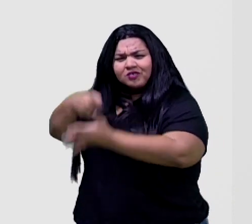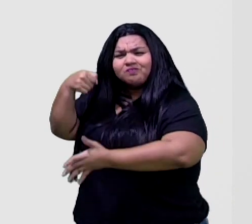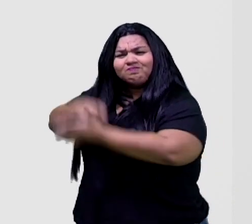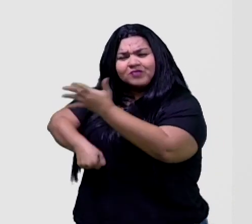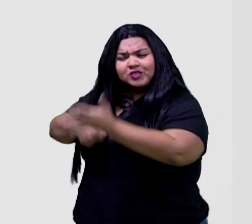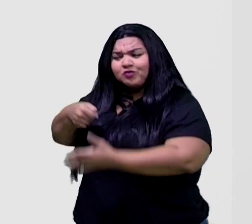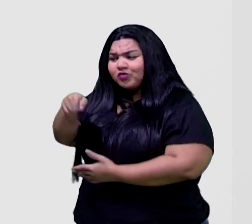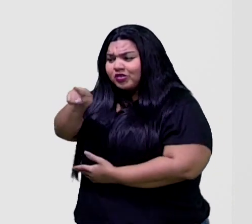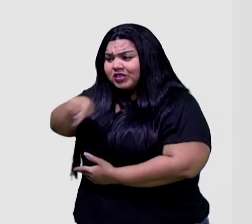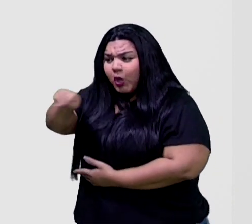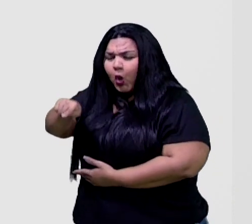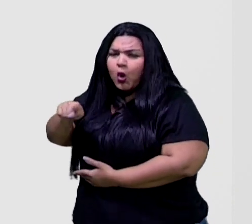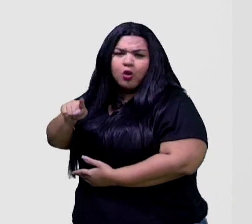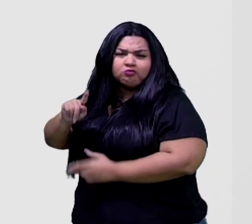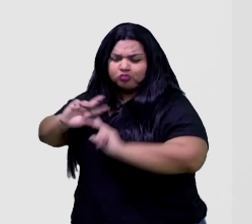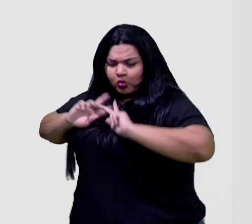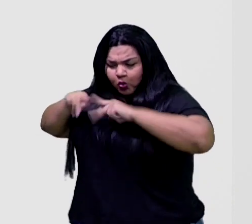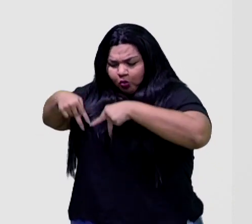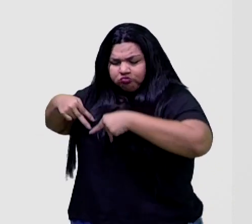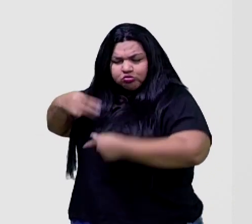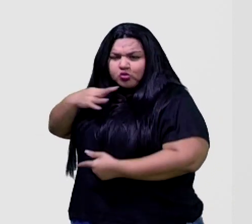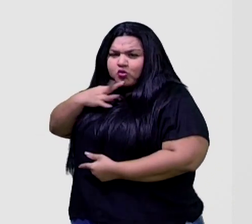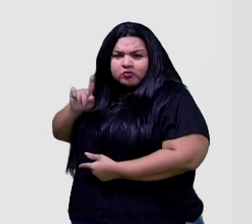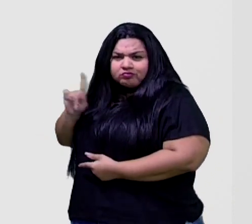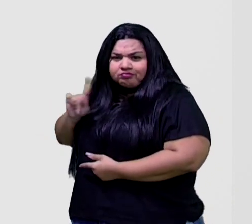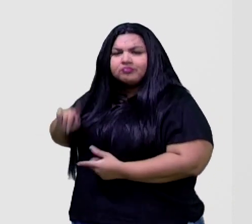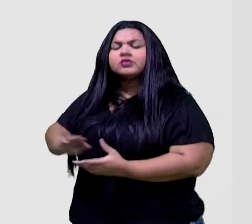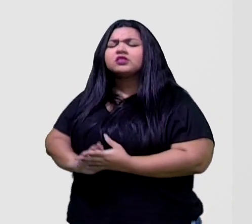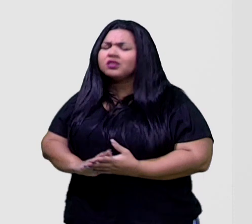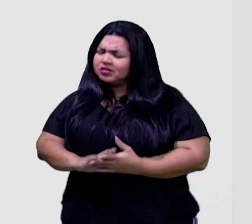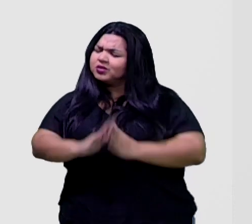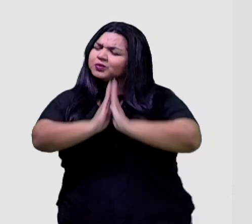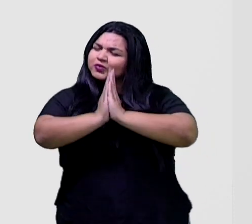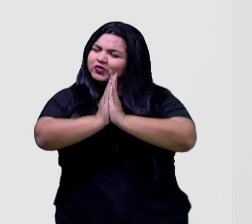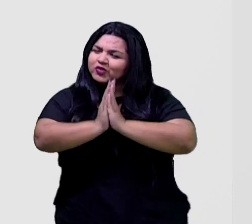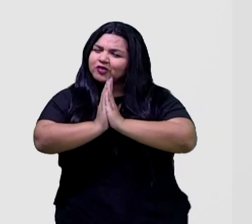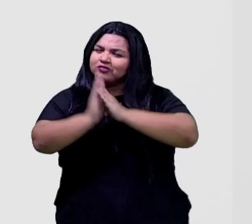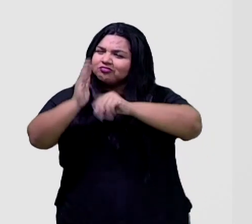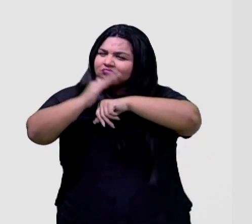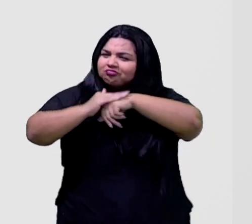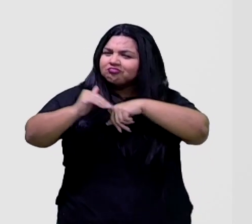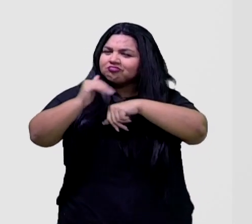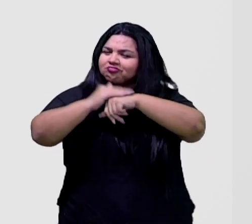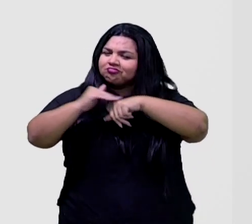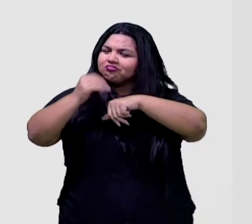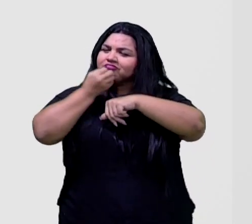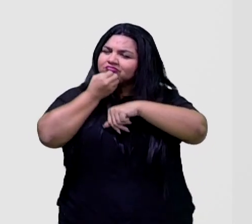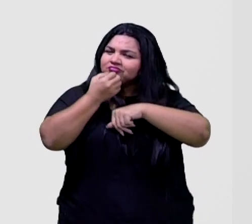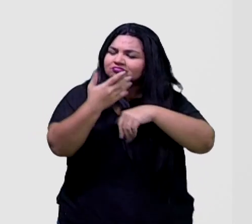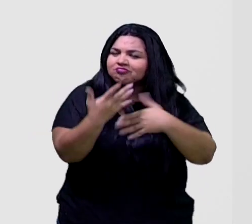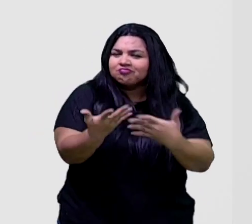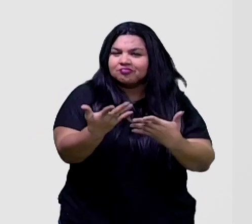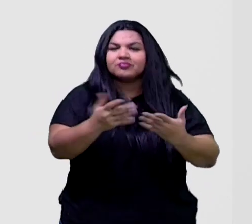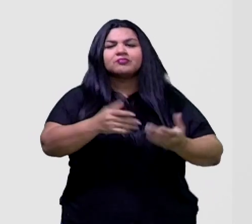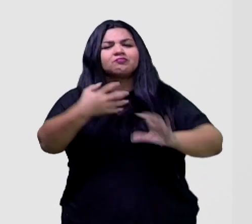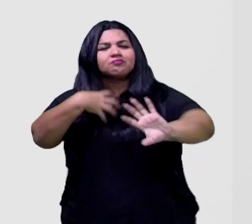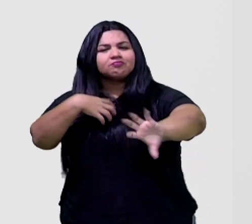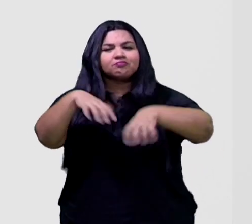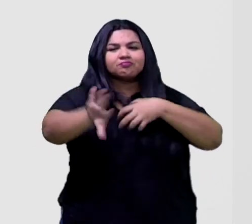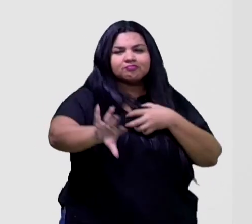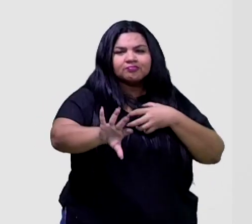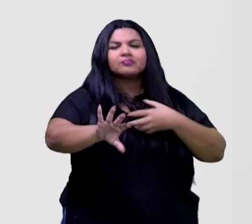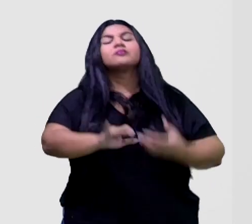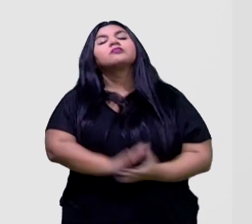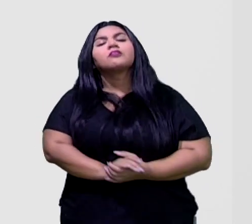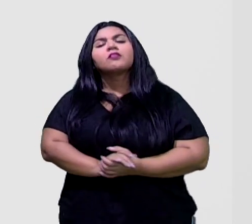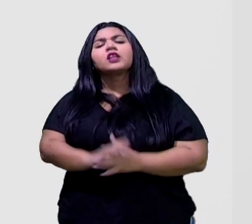qual você não sabe nada a respeito. Seja gentil sempre, tá bom, gente? Então, esse é o